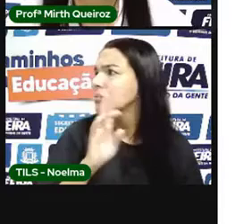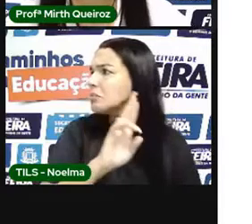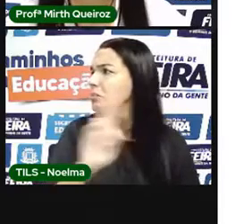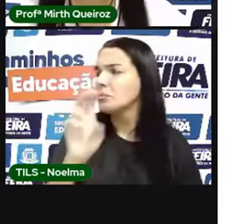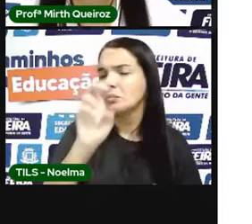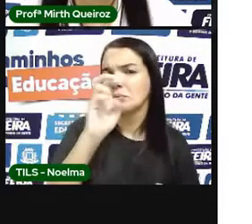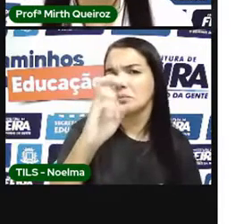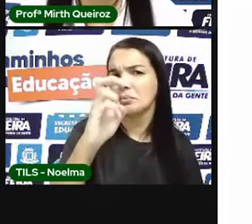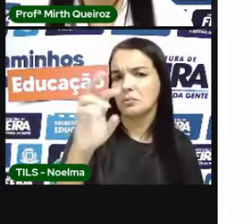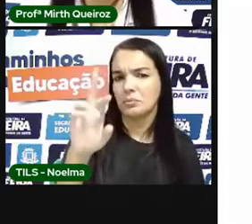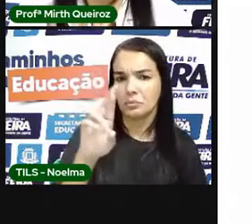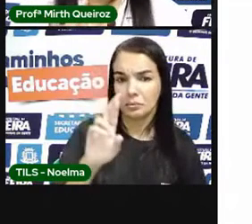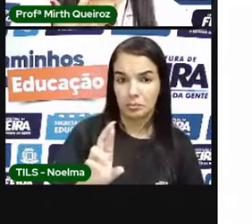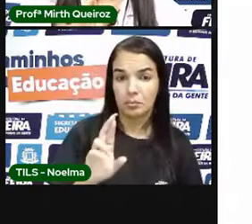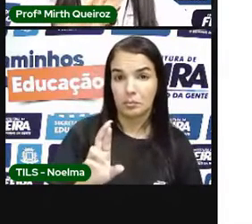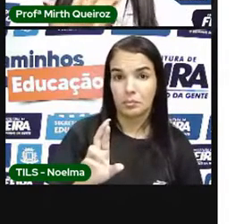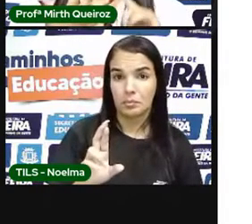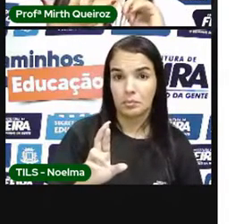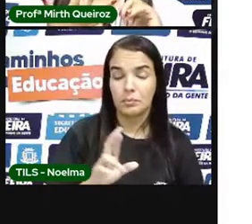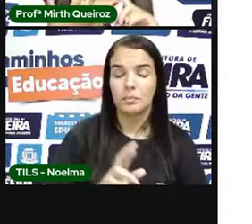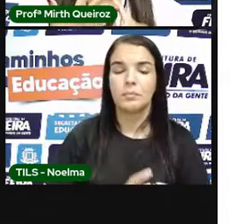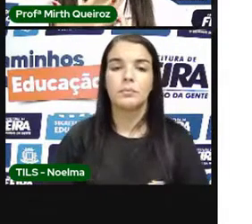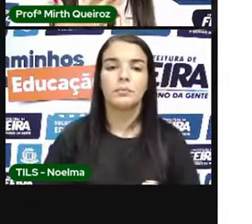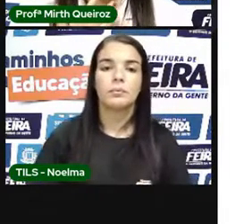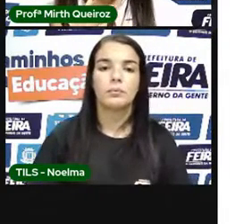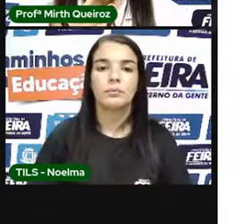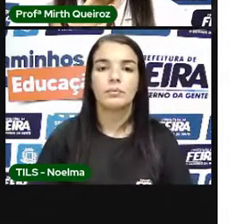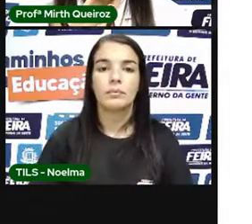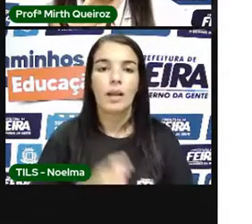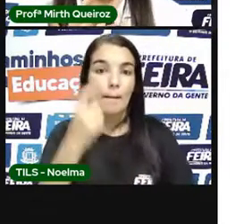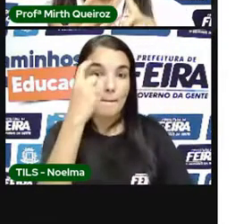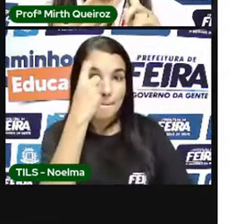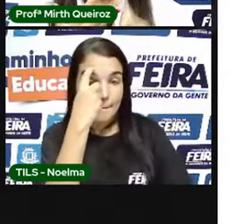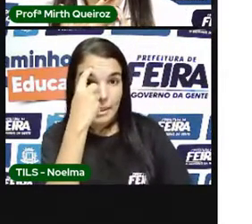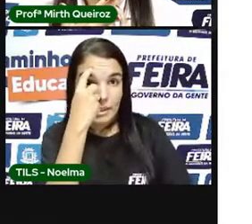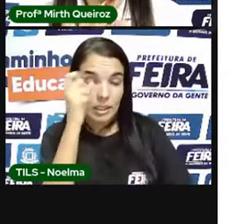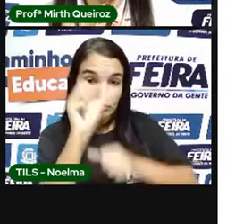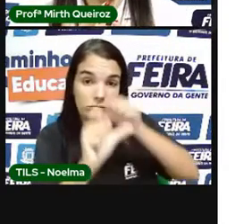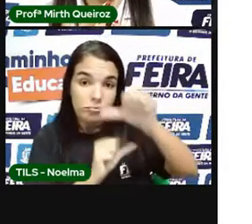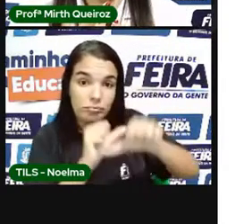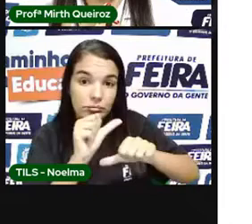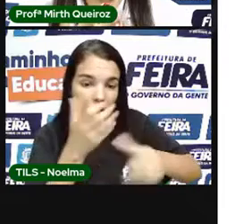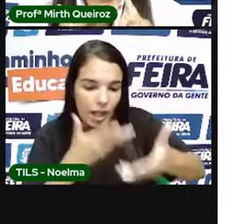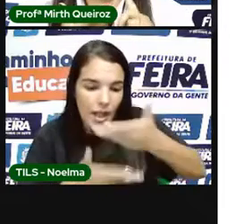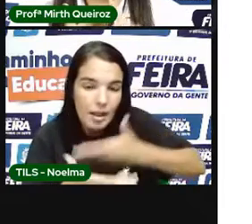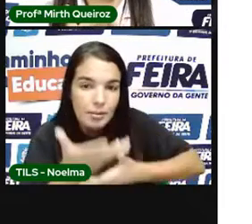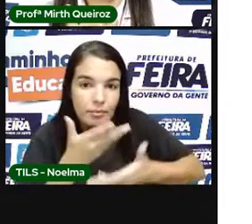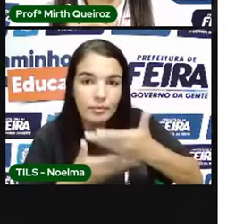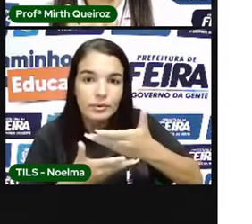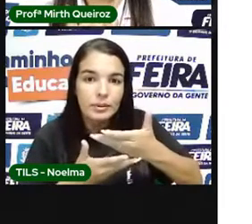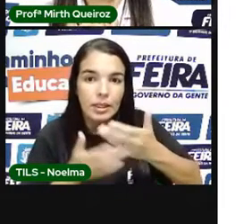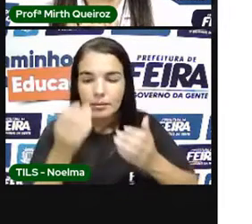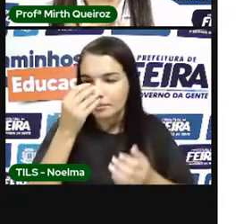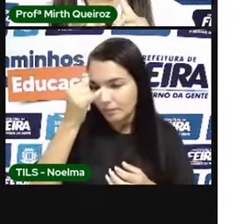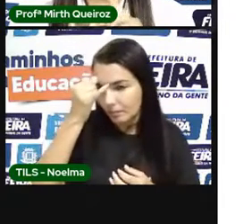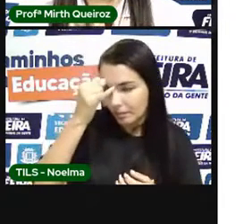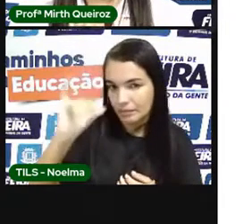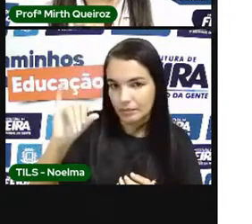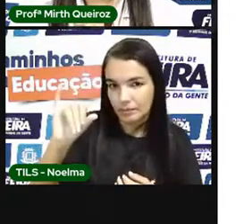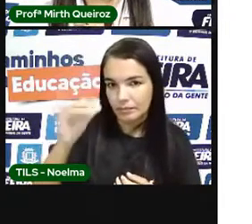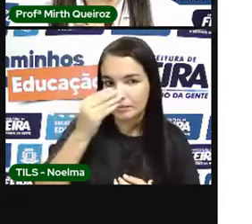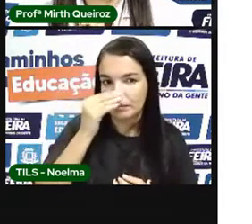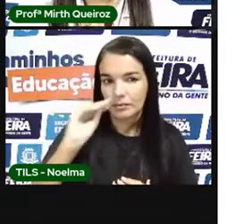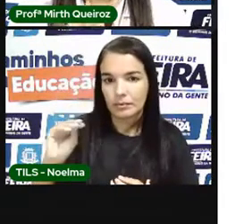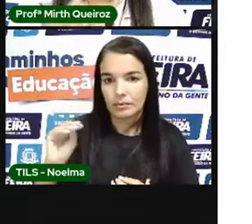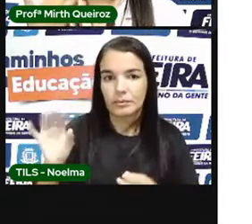5R Reciclar Repensar Reaproveitar Recusar E